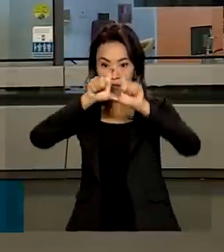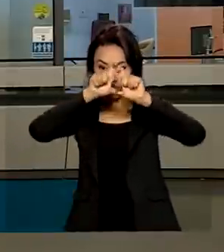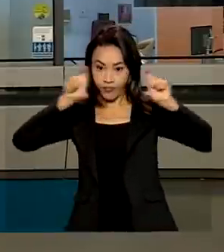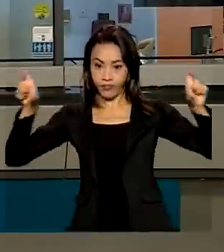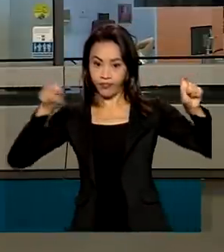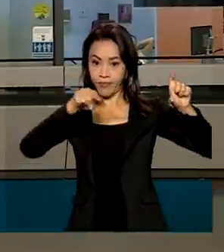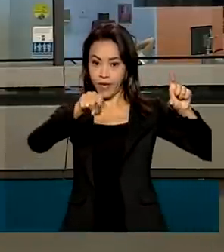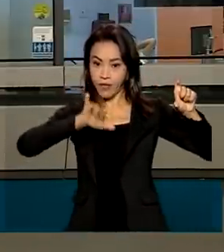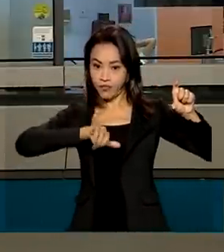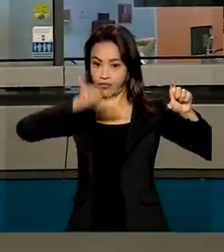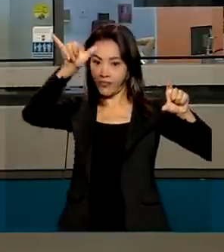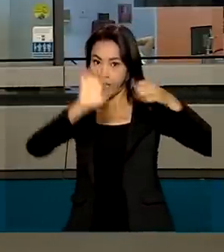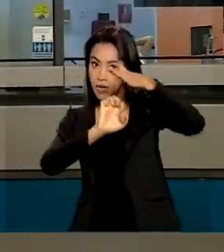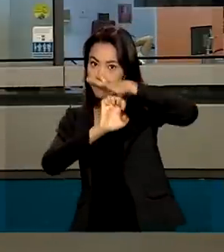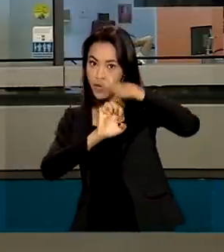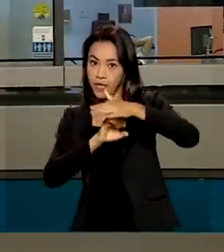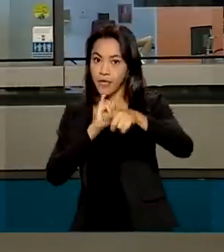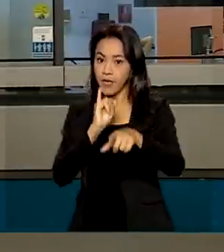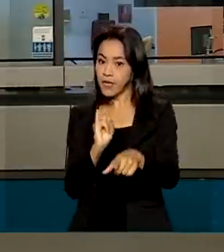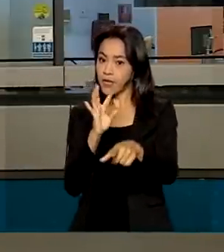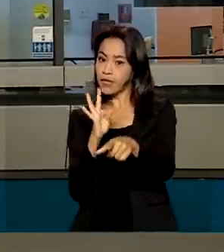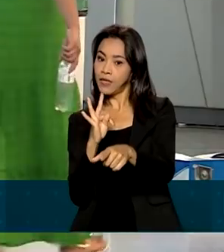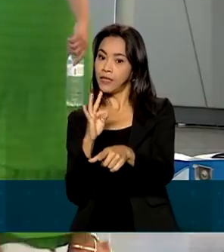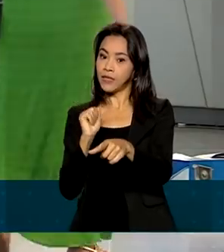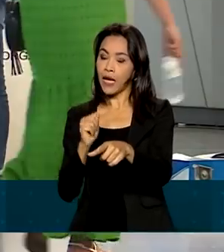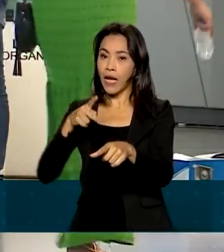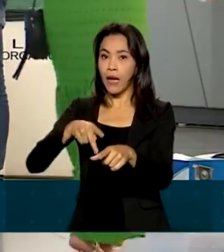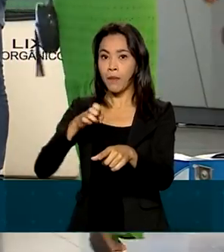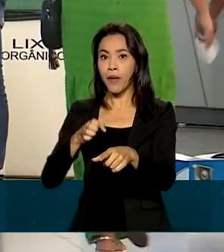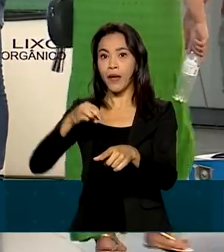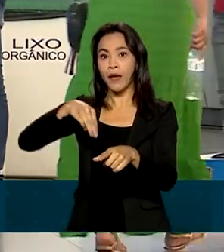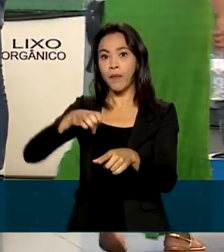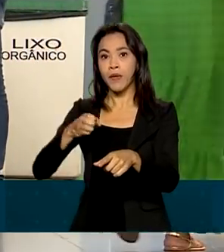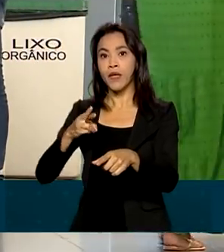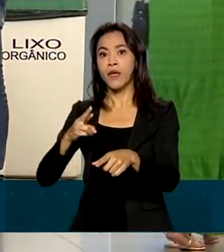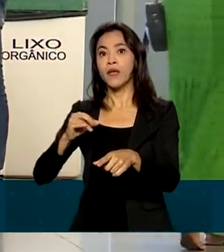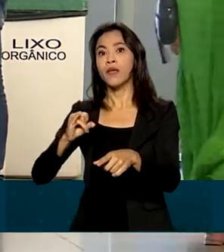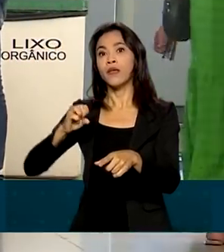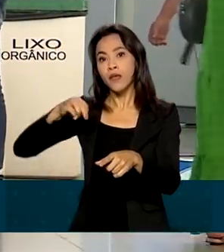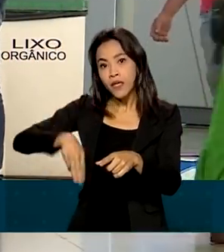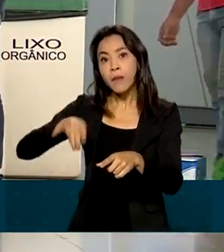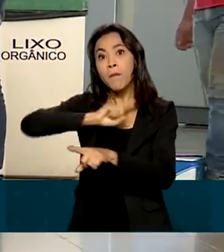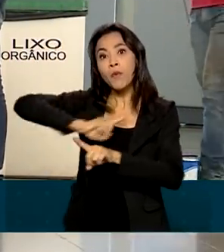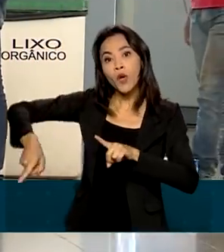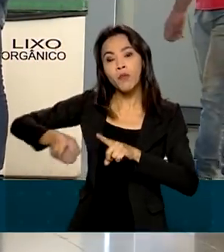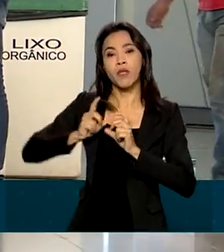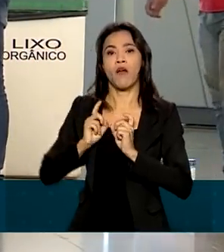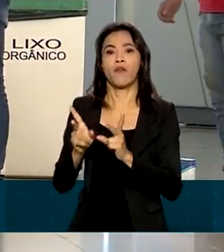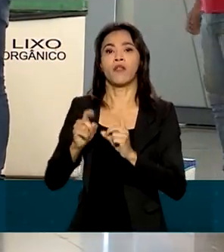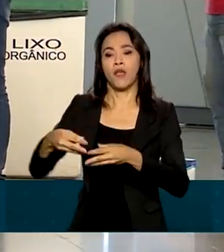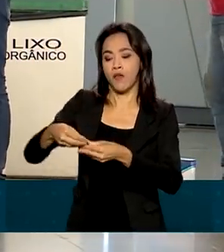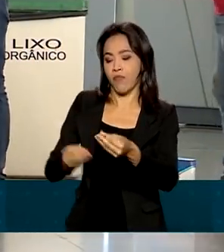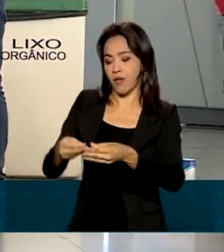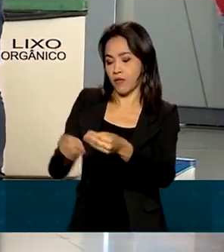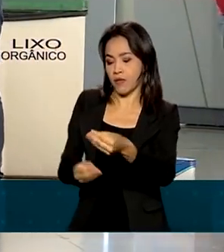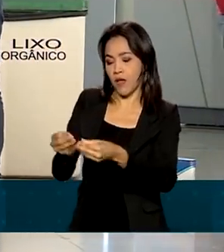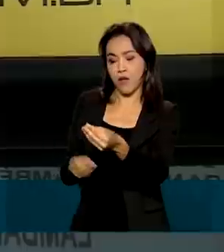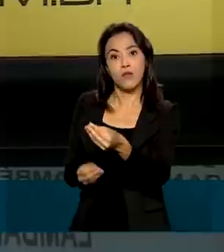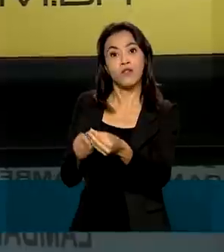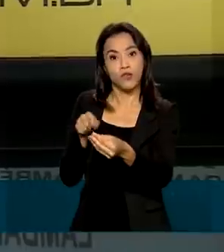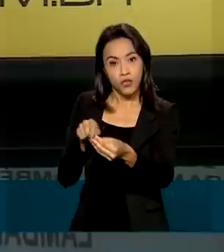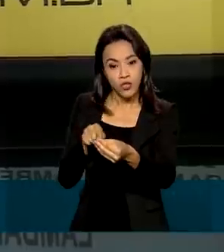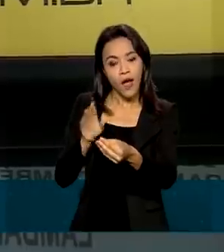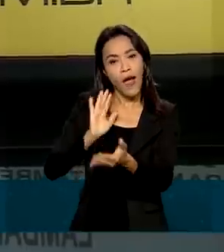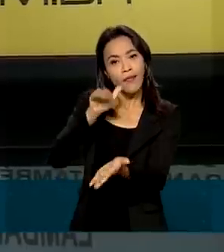aviação Itapemirim, que está em recuperação judicial, fica proibida de operar venda de passagens e transporte de passageiros